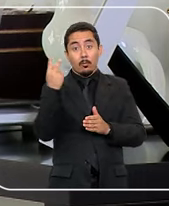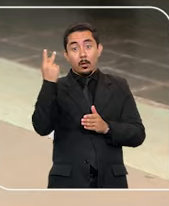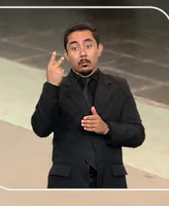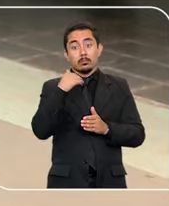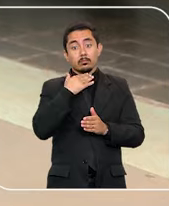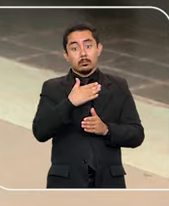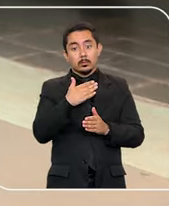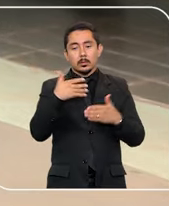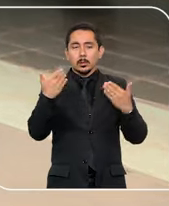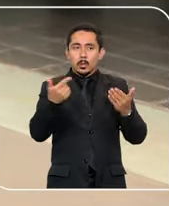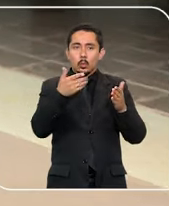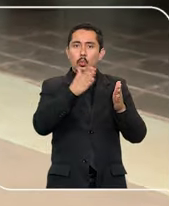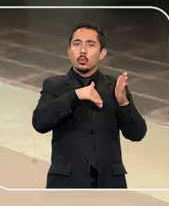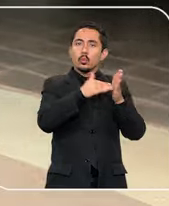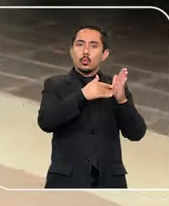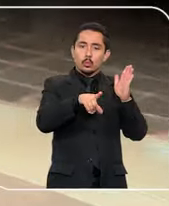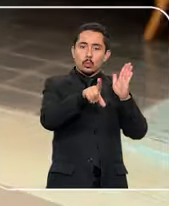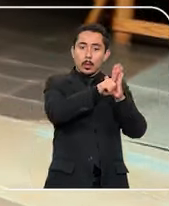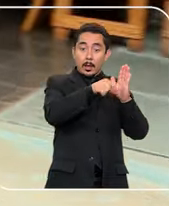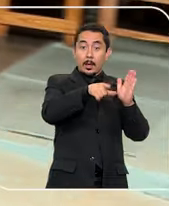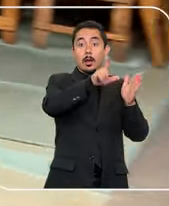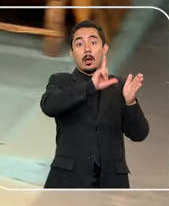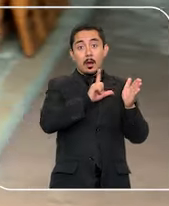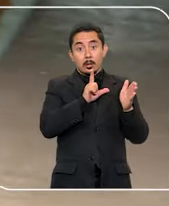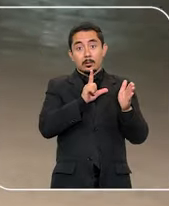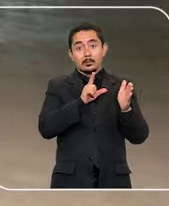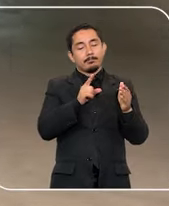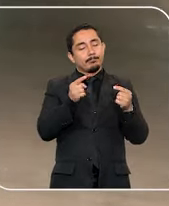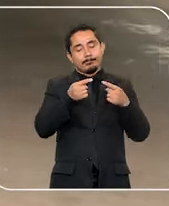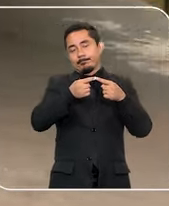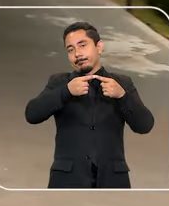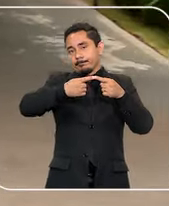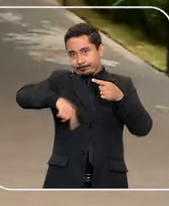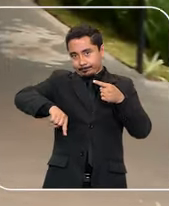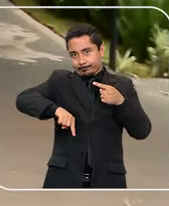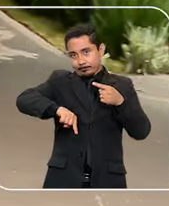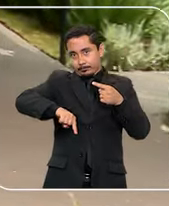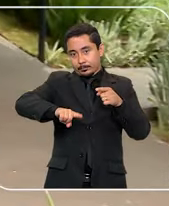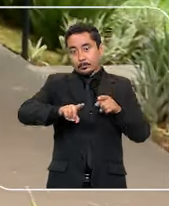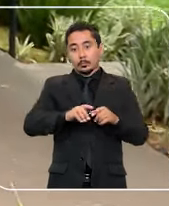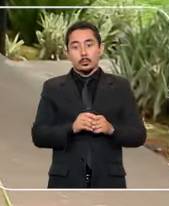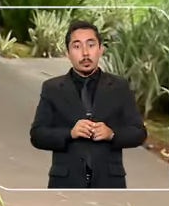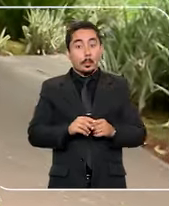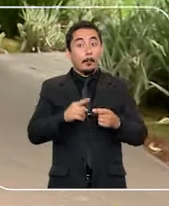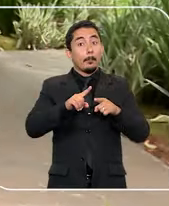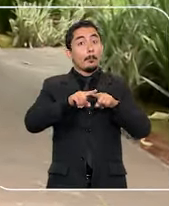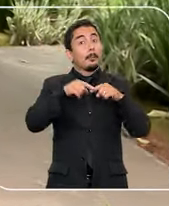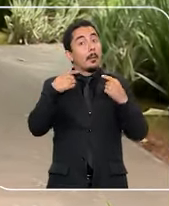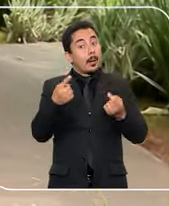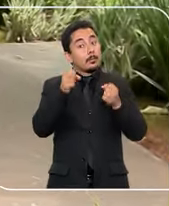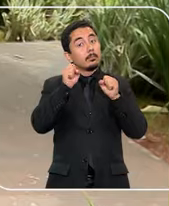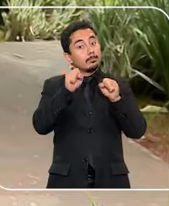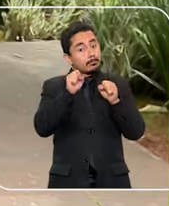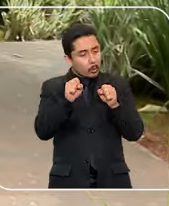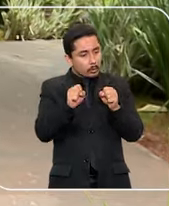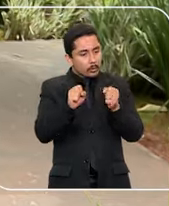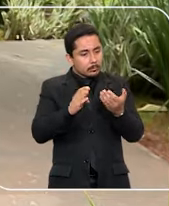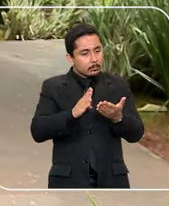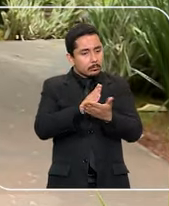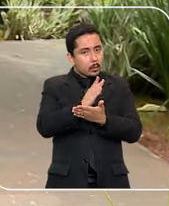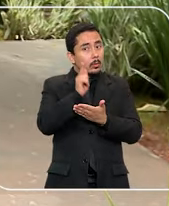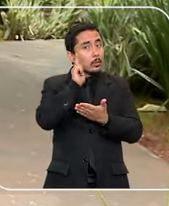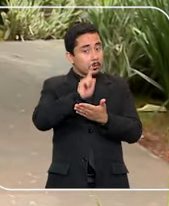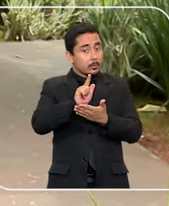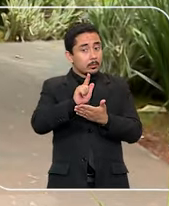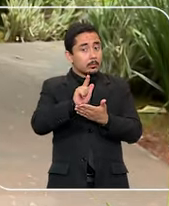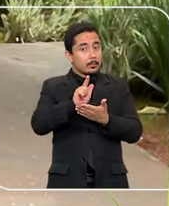público. Daí, tudo que foi feito anterior à legislação vigente não é válida, mas essas obras podem